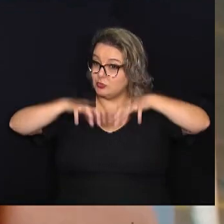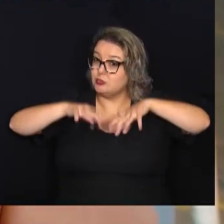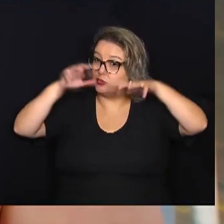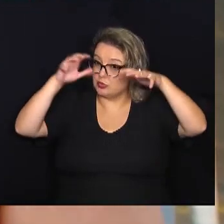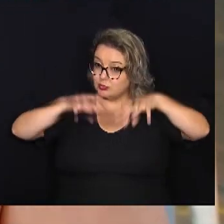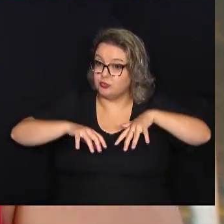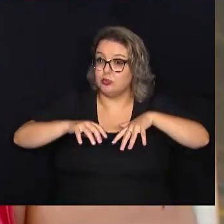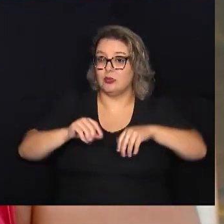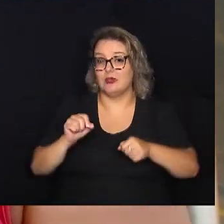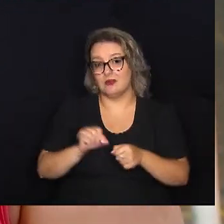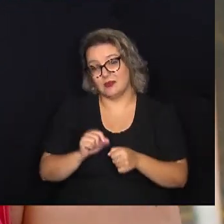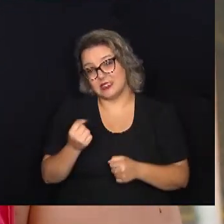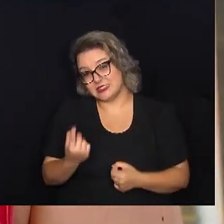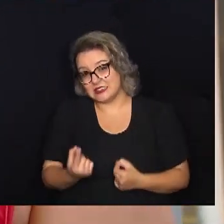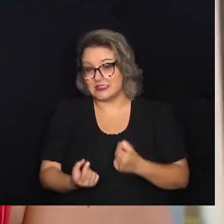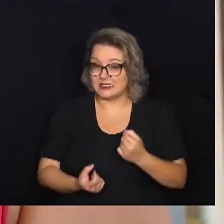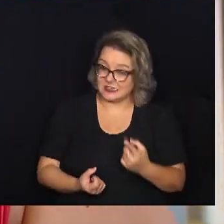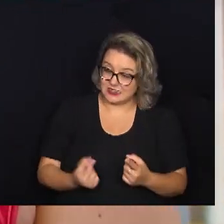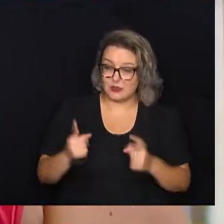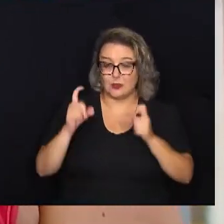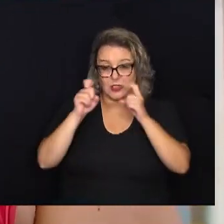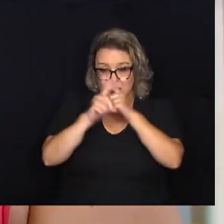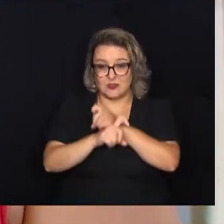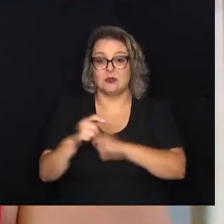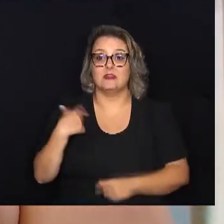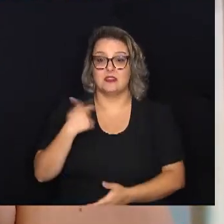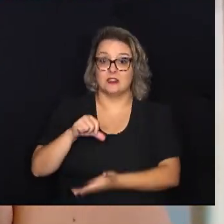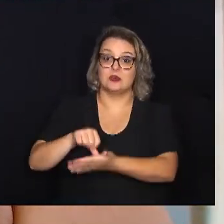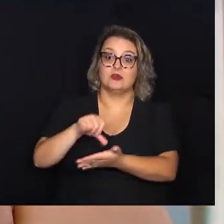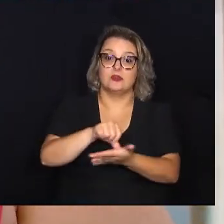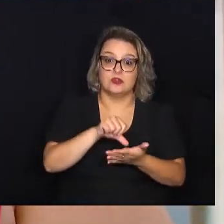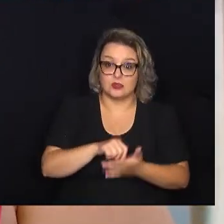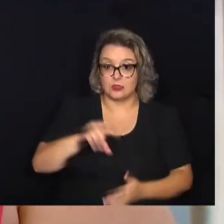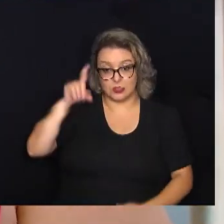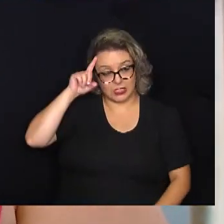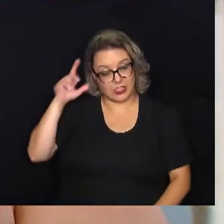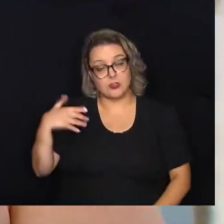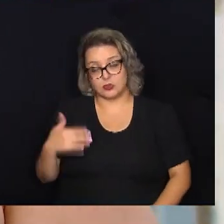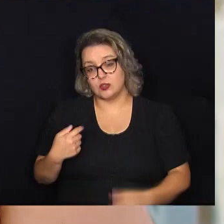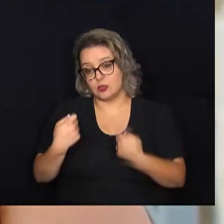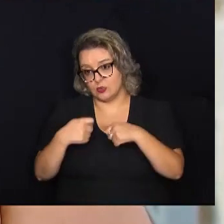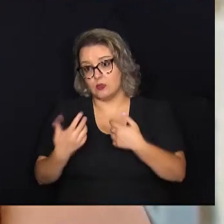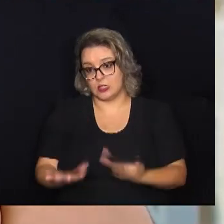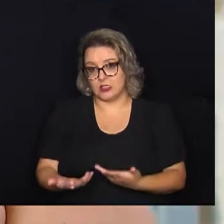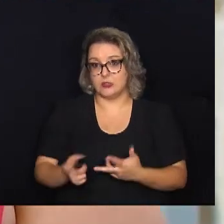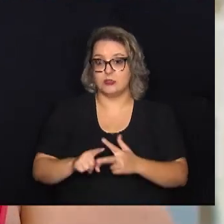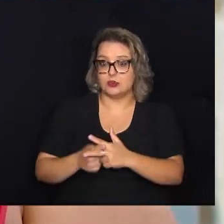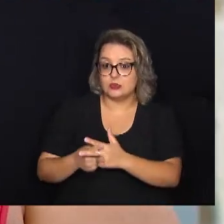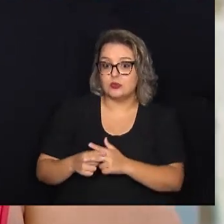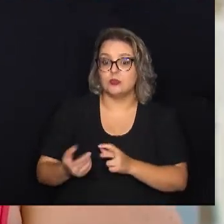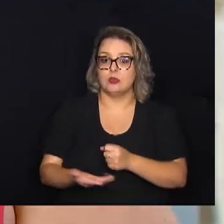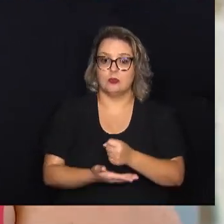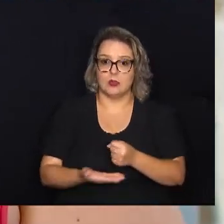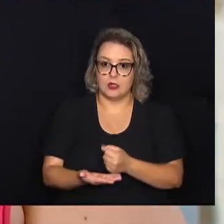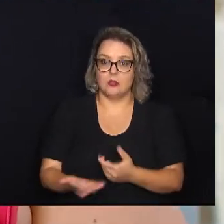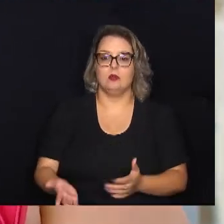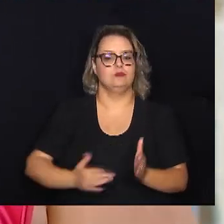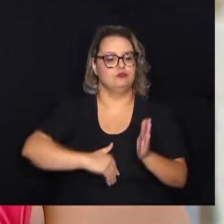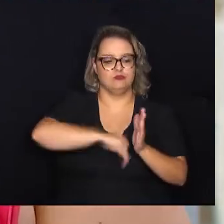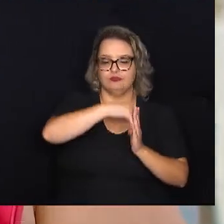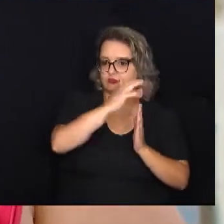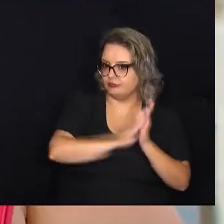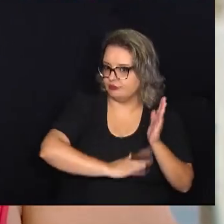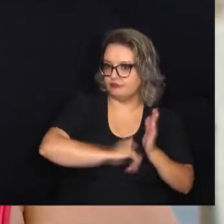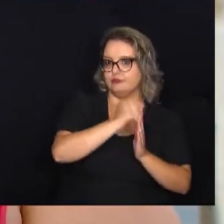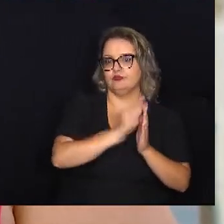Isso fez algumas complicações aí nas nossas unidades. E no dia a dia, precisa mesmo de manutenção básica, desde pintura, né?